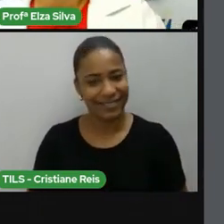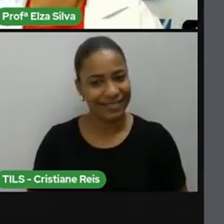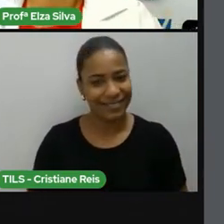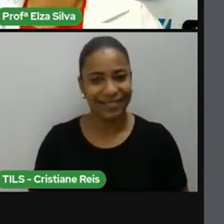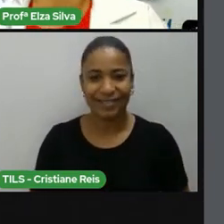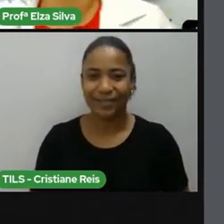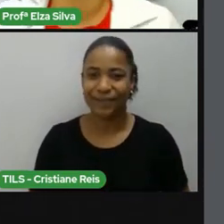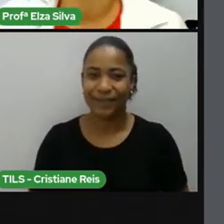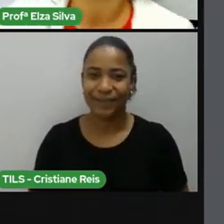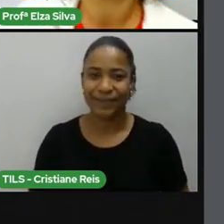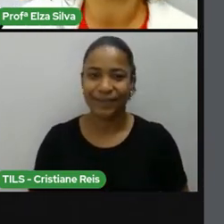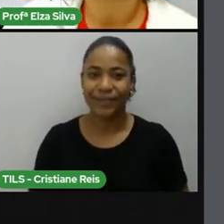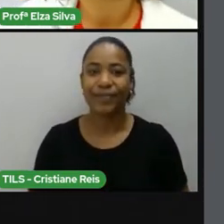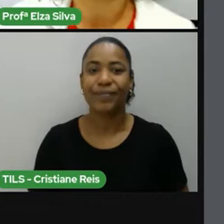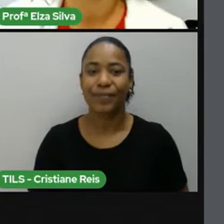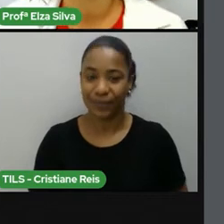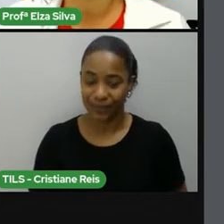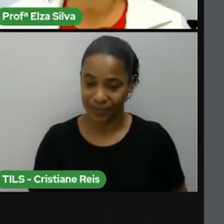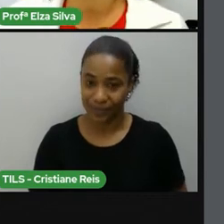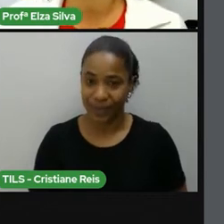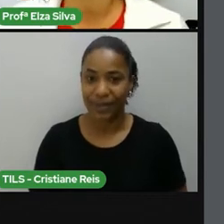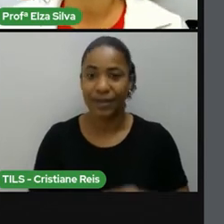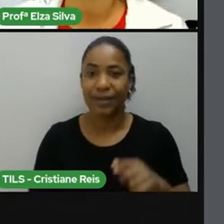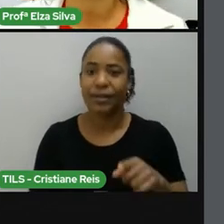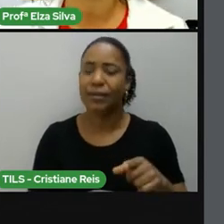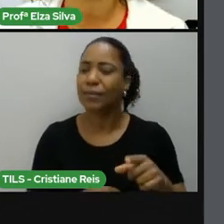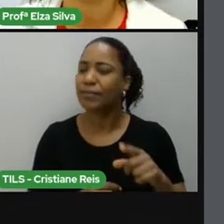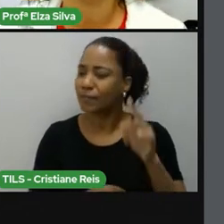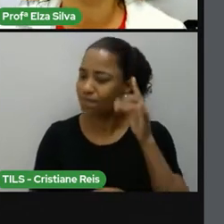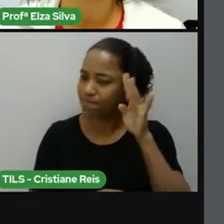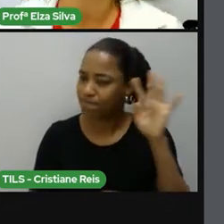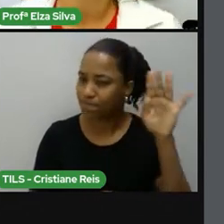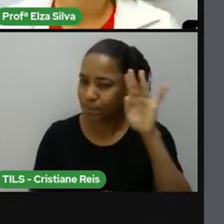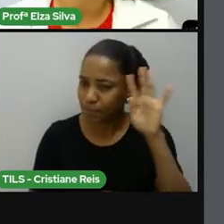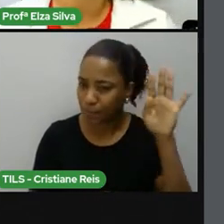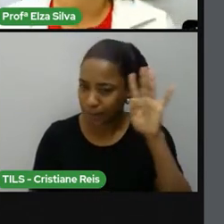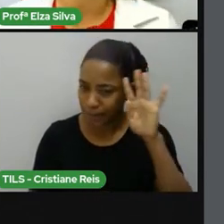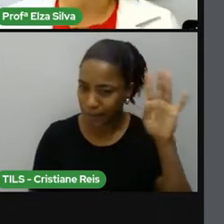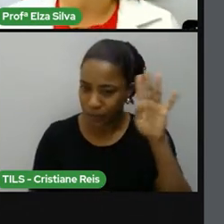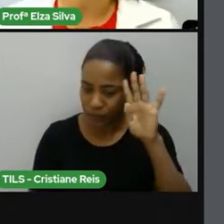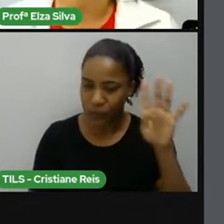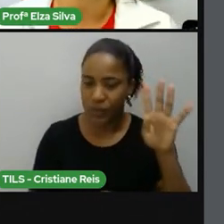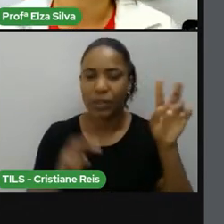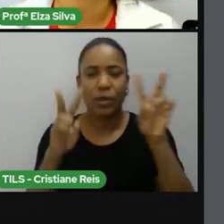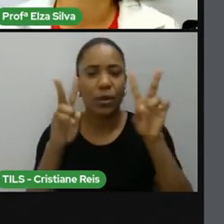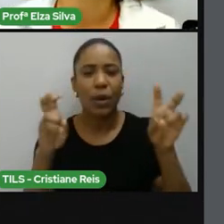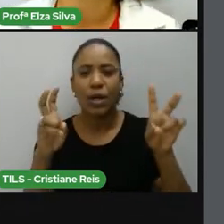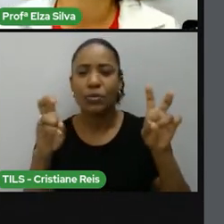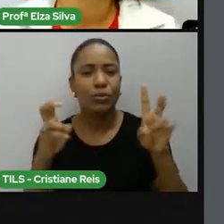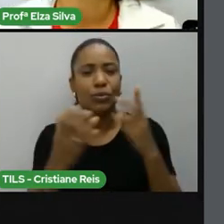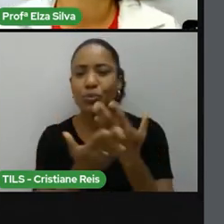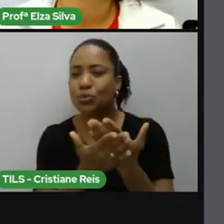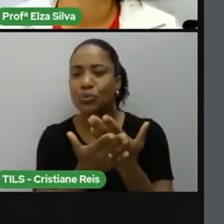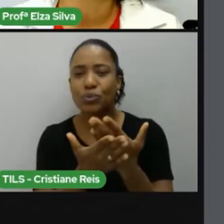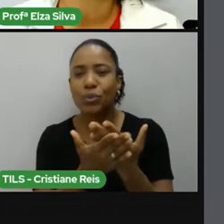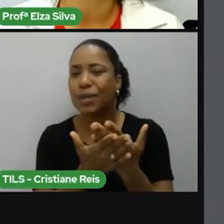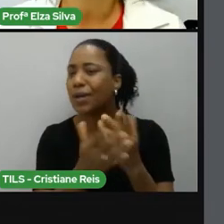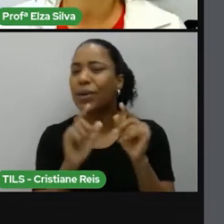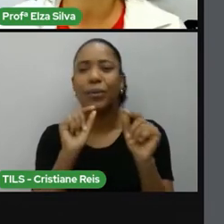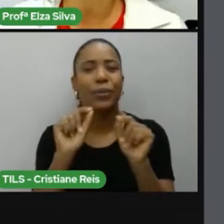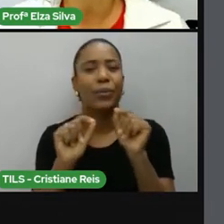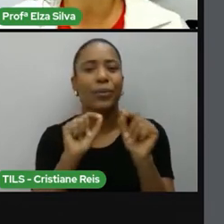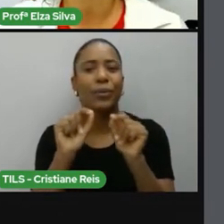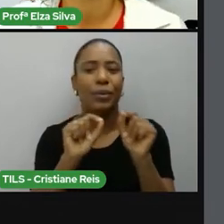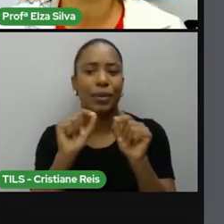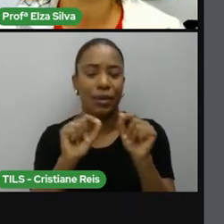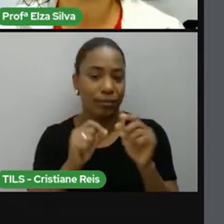Antes de qualquer coisa, é preciso que a gente pense um pouco sobre os assuntos de hoje. Sobre o que